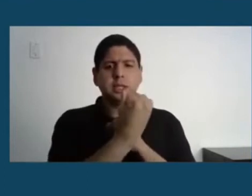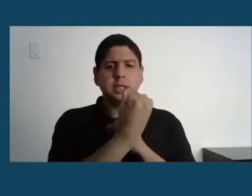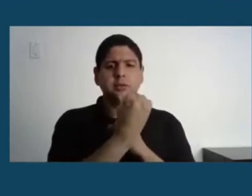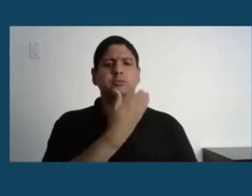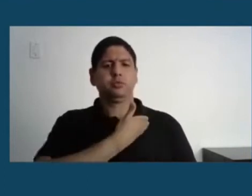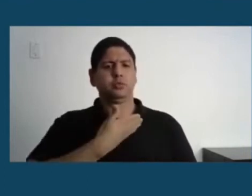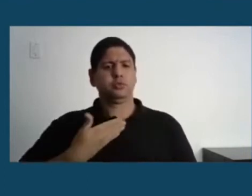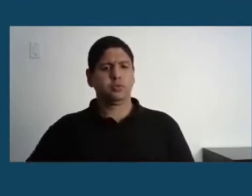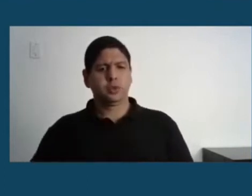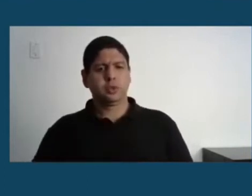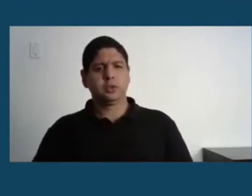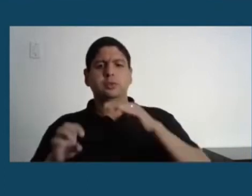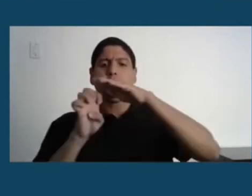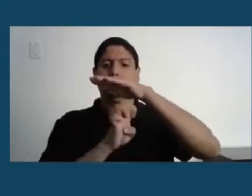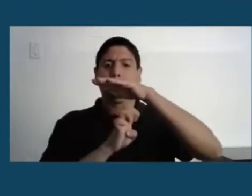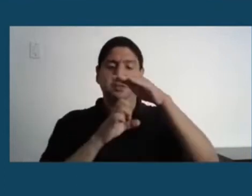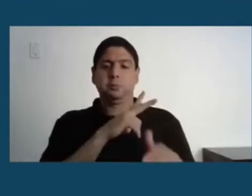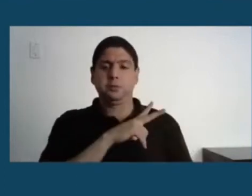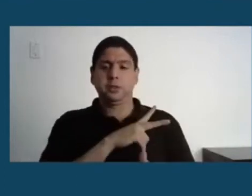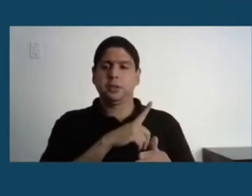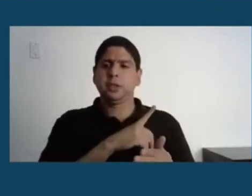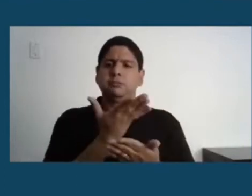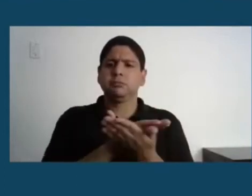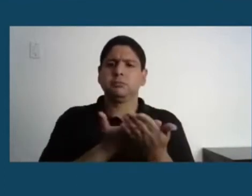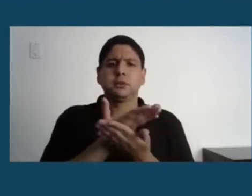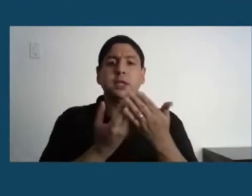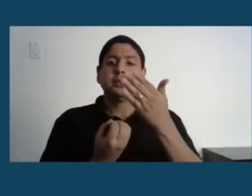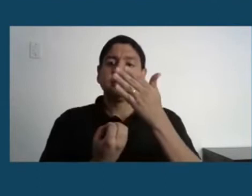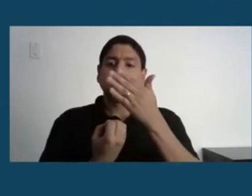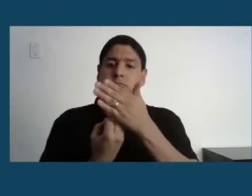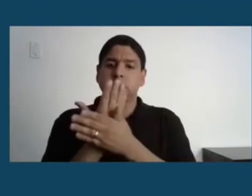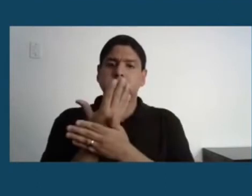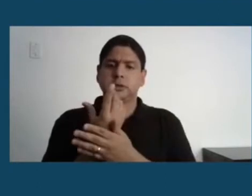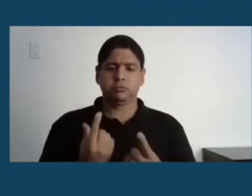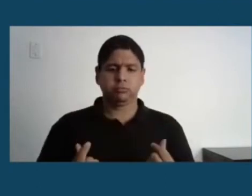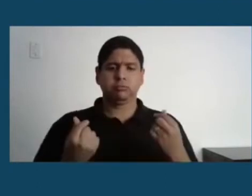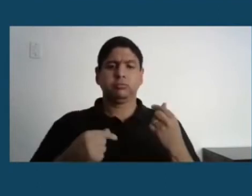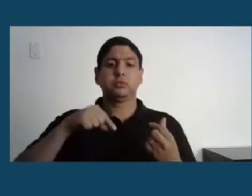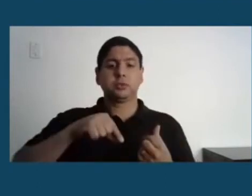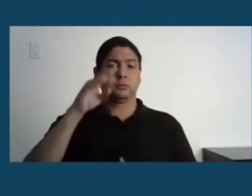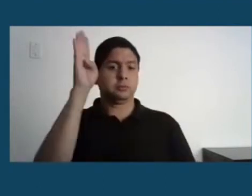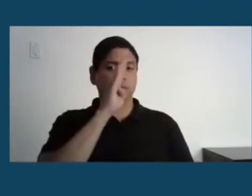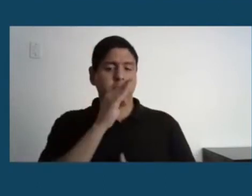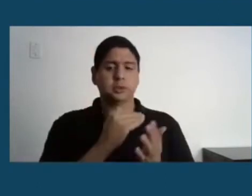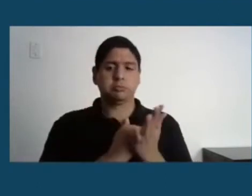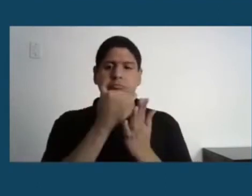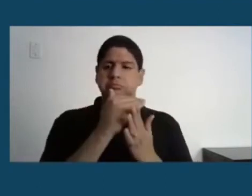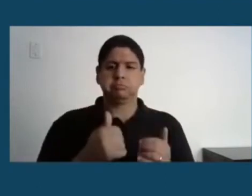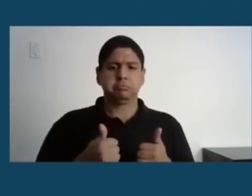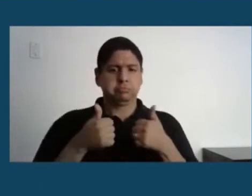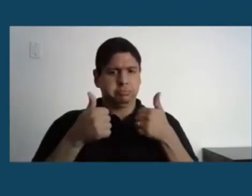e, através dessa interação, gerar emprego, renda e riqueza para o nosso país. É isso que nós temos feito